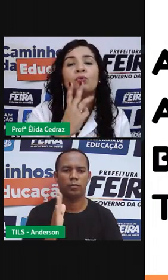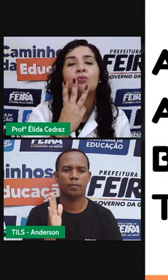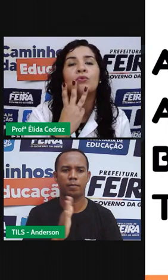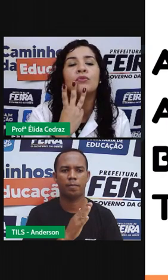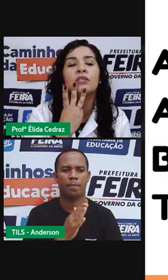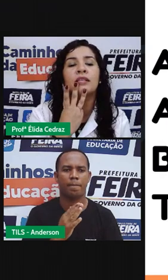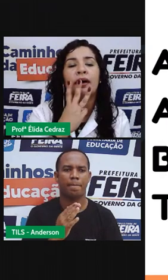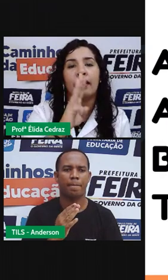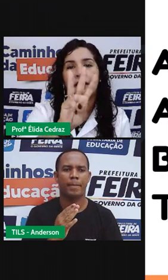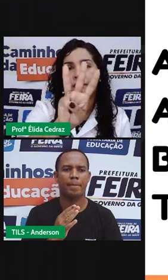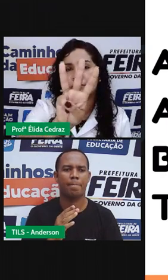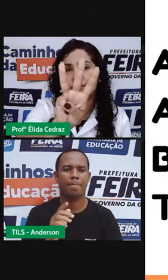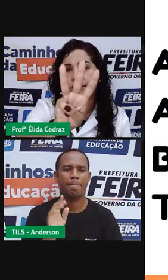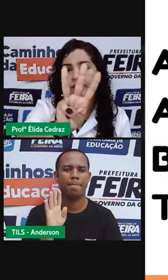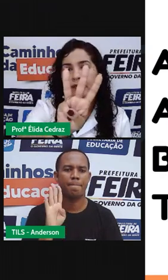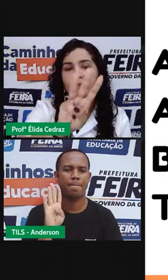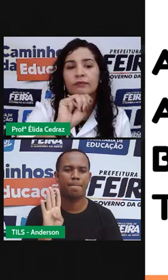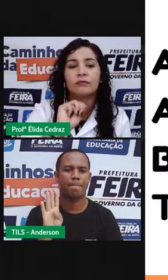Bagunça.